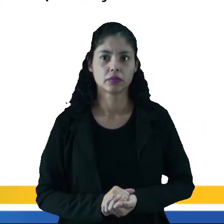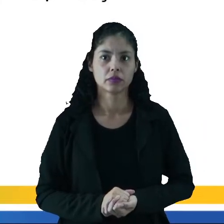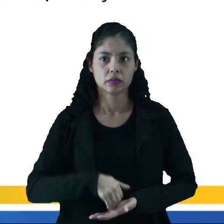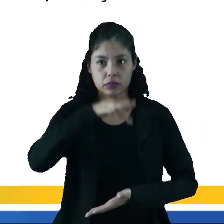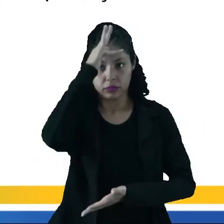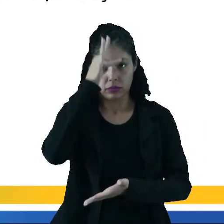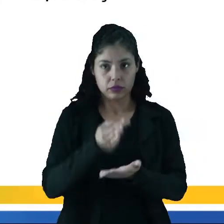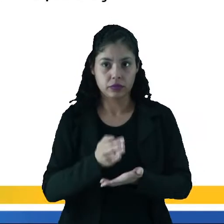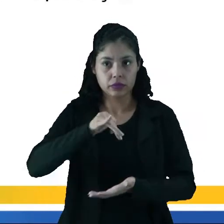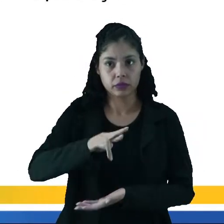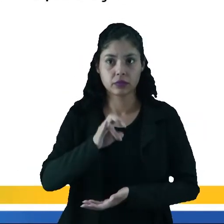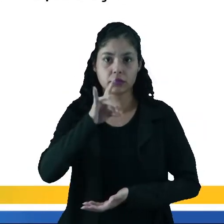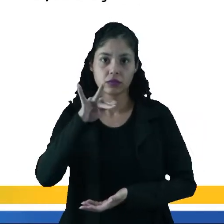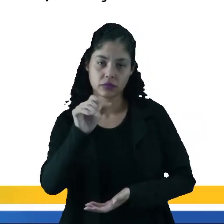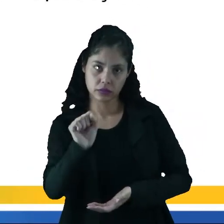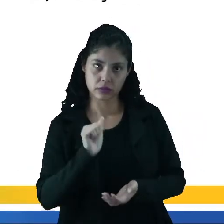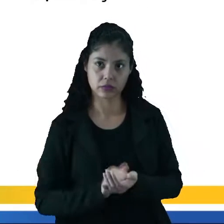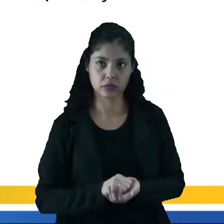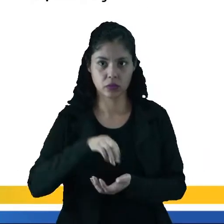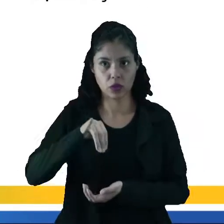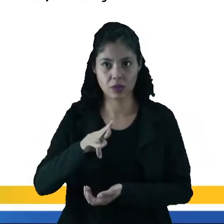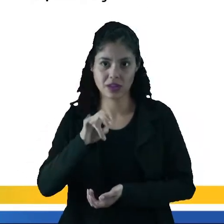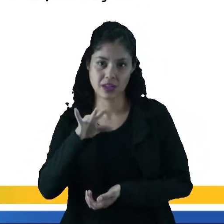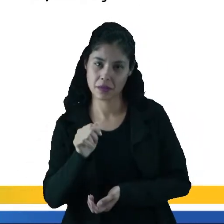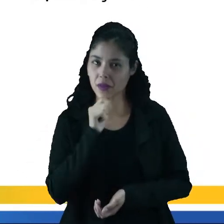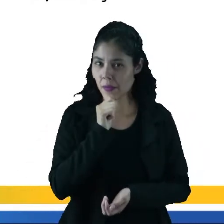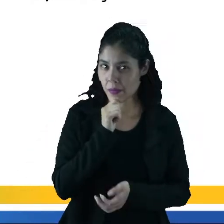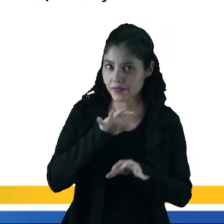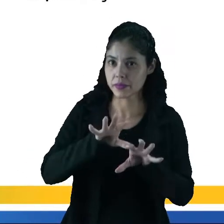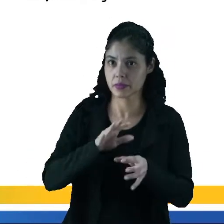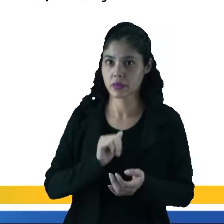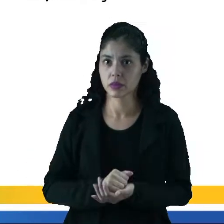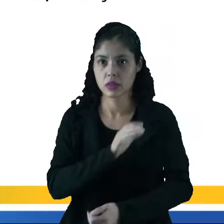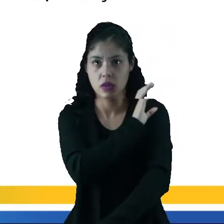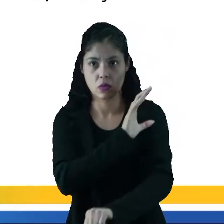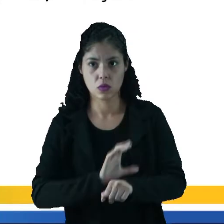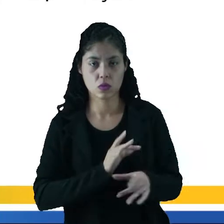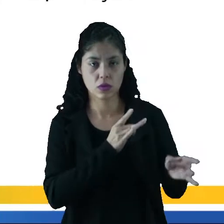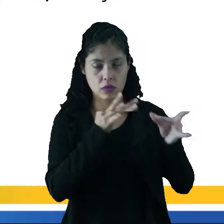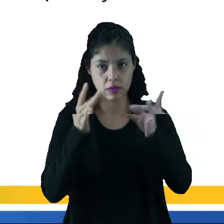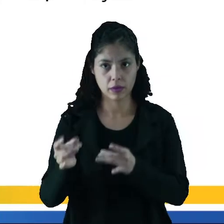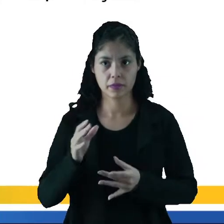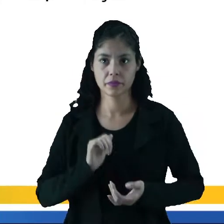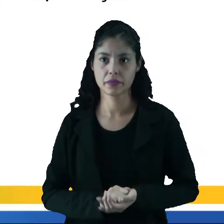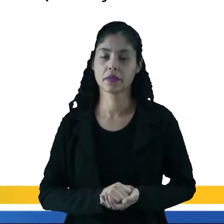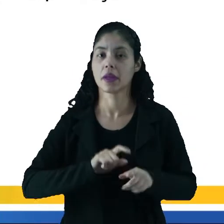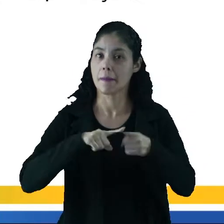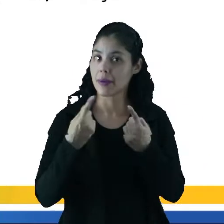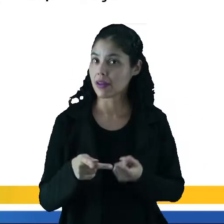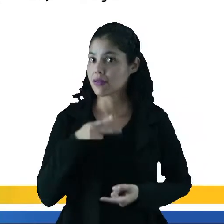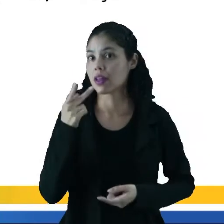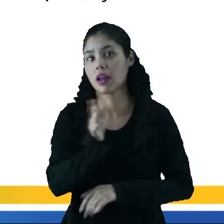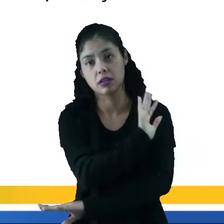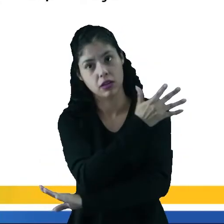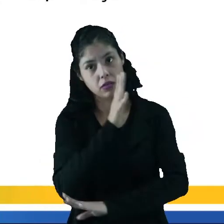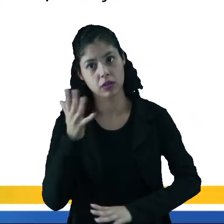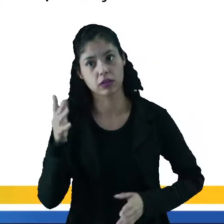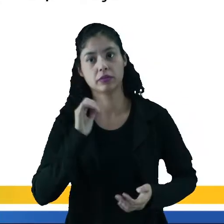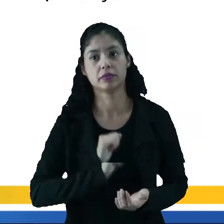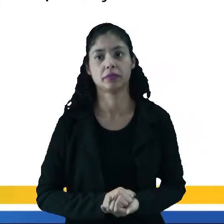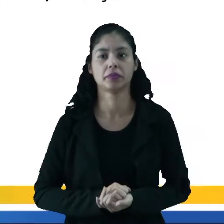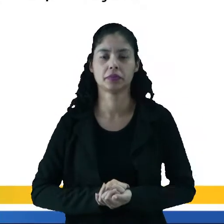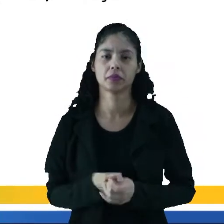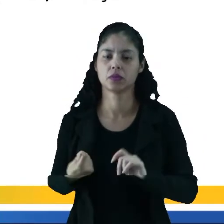Fé e misticismo? Não tanto o misticismo aí. Tem a cultura e o comércio, mas ele está falando da natureza, está